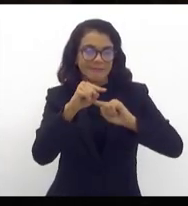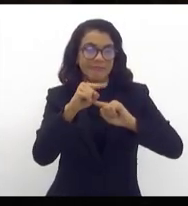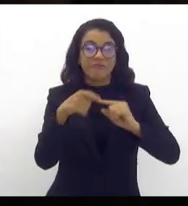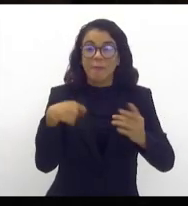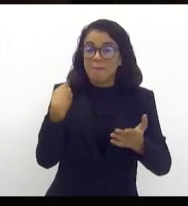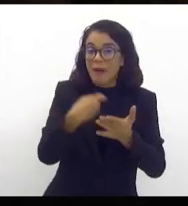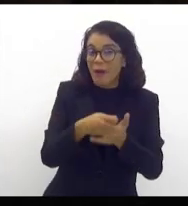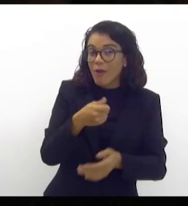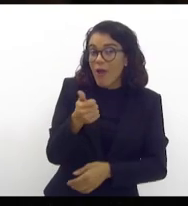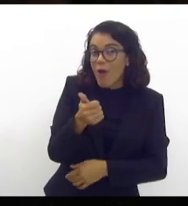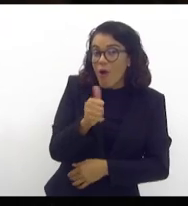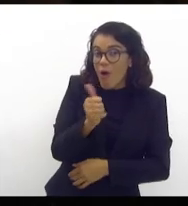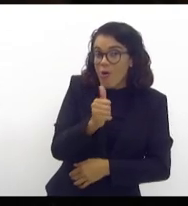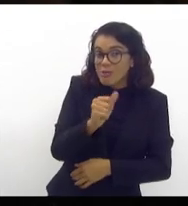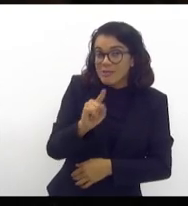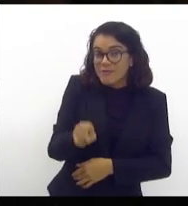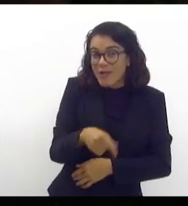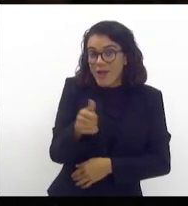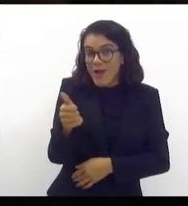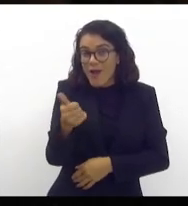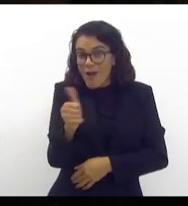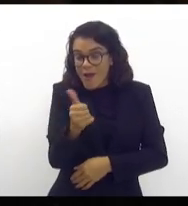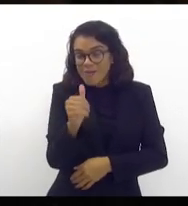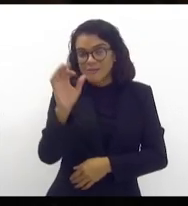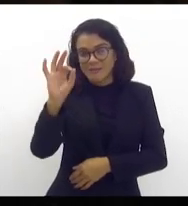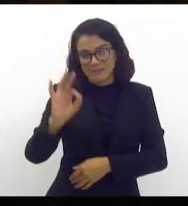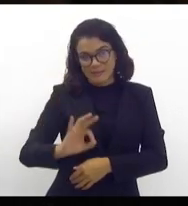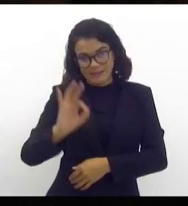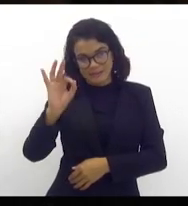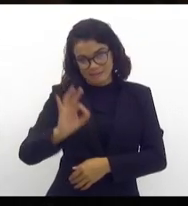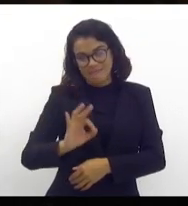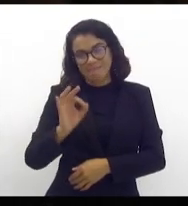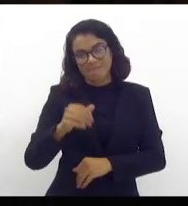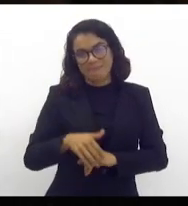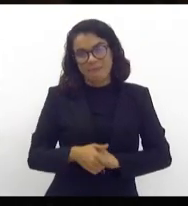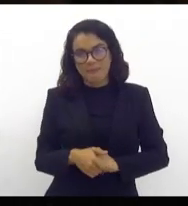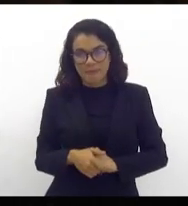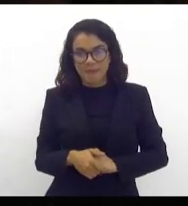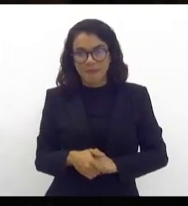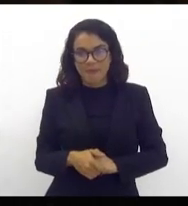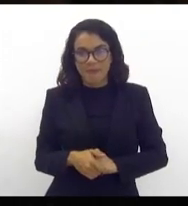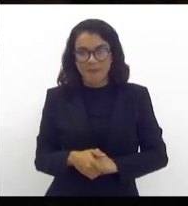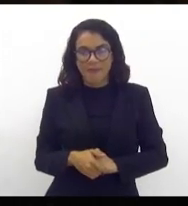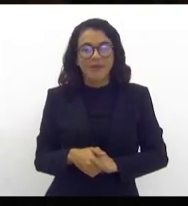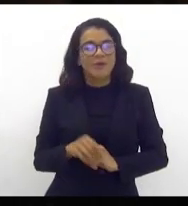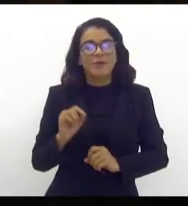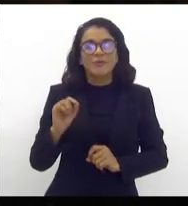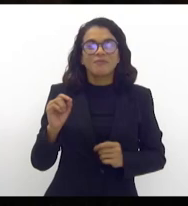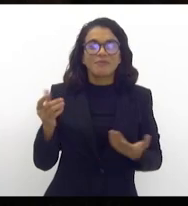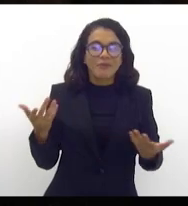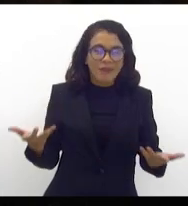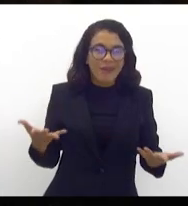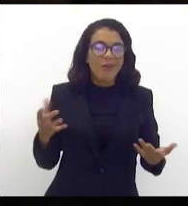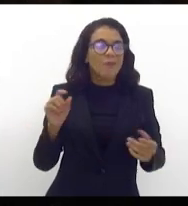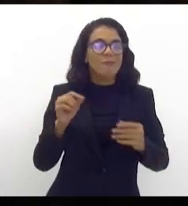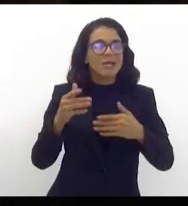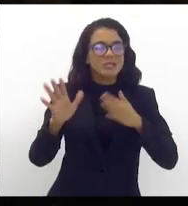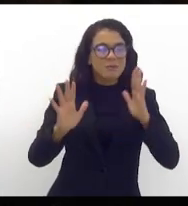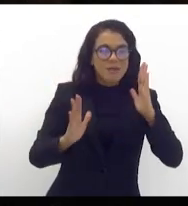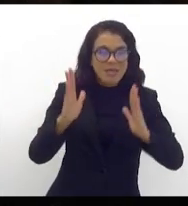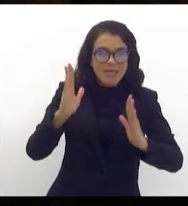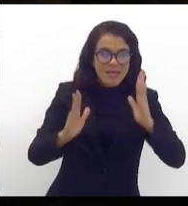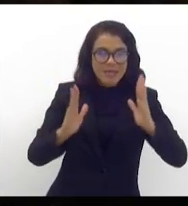,11% do total do serviço da dívida, que vai ser próximo